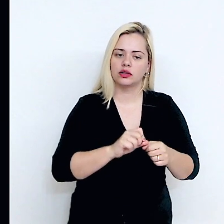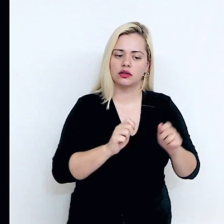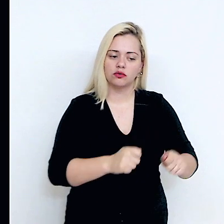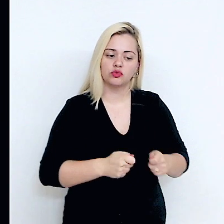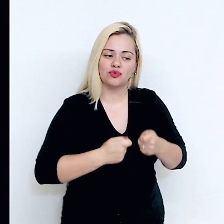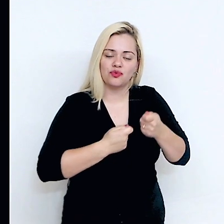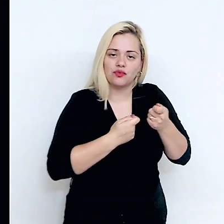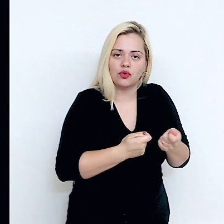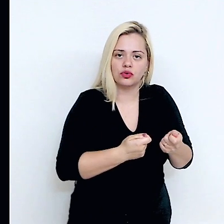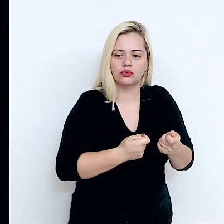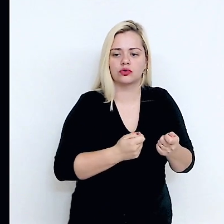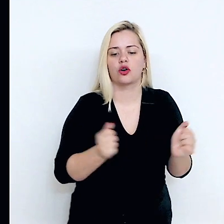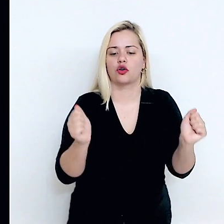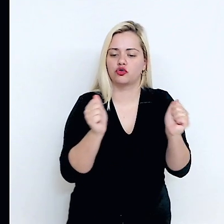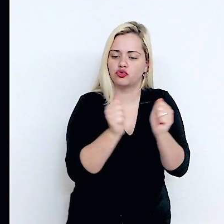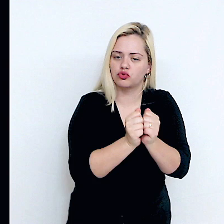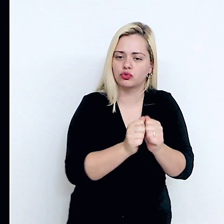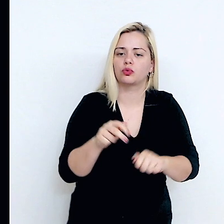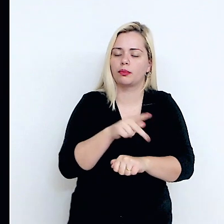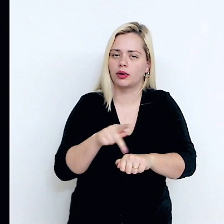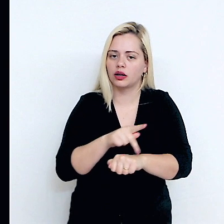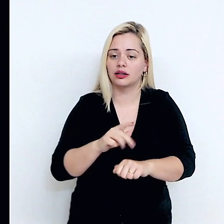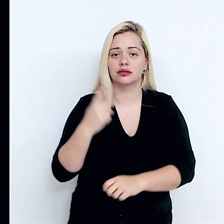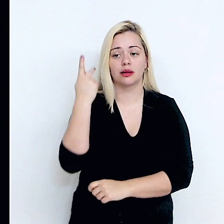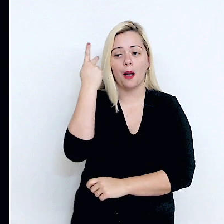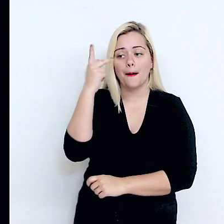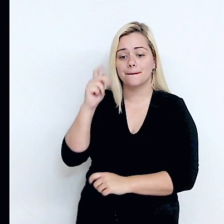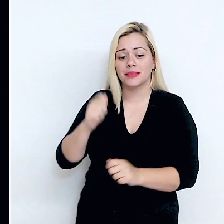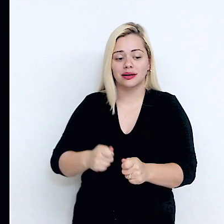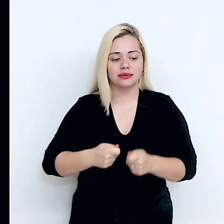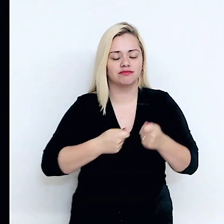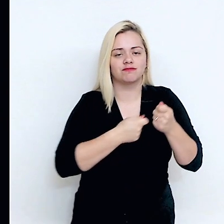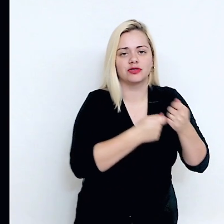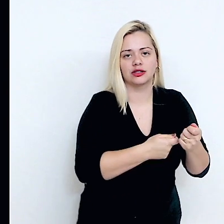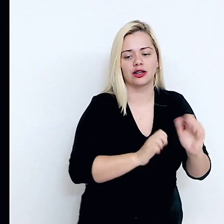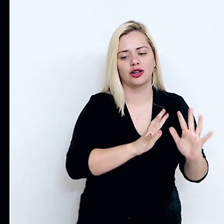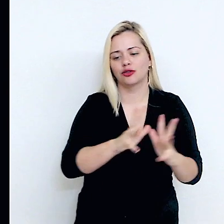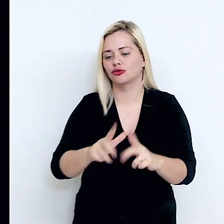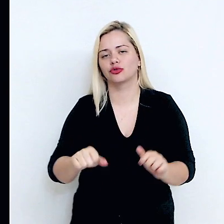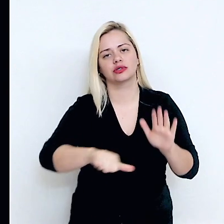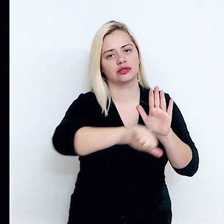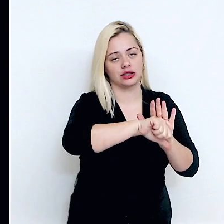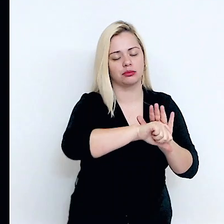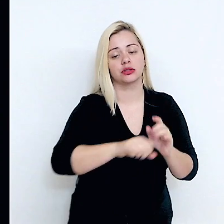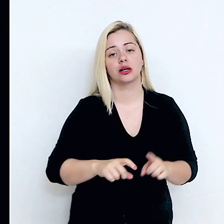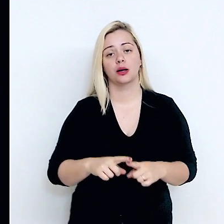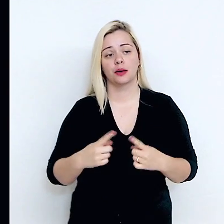com parceiros internacionais para combater essa atividade. Vocês, igualmente, todos devem ter visto também